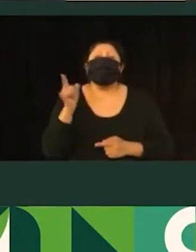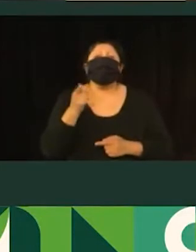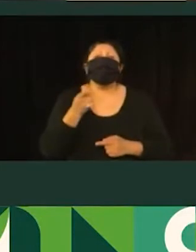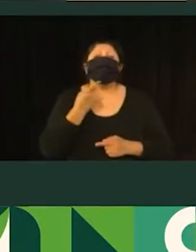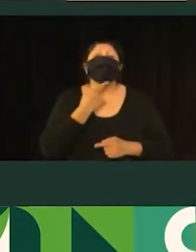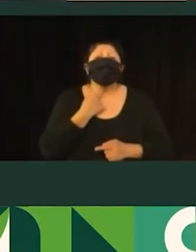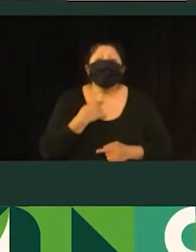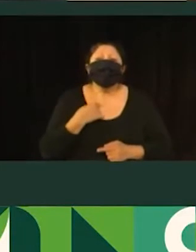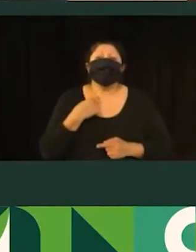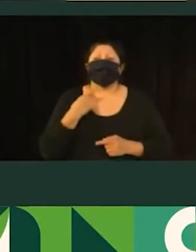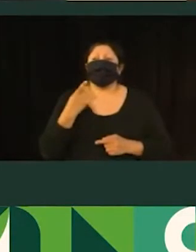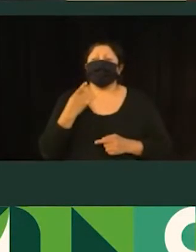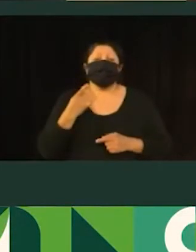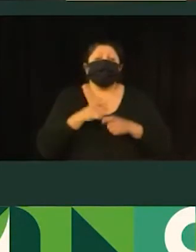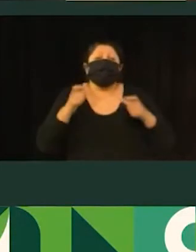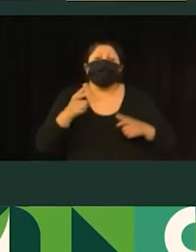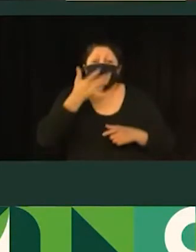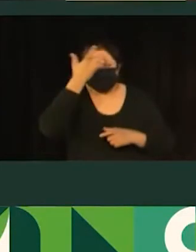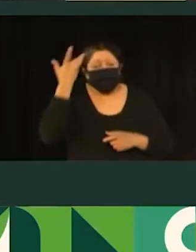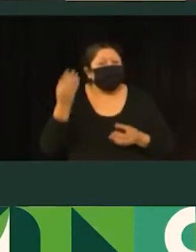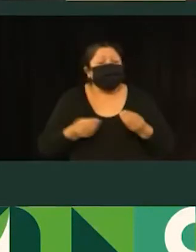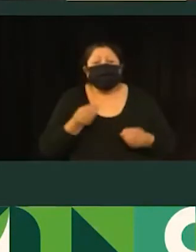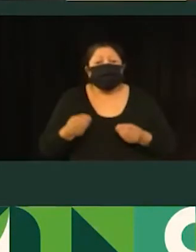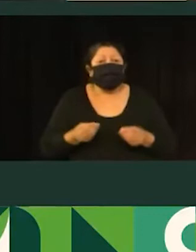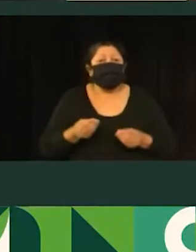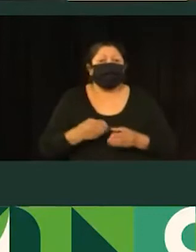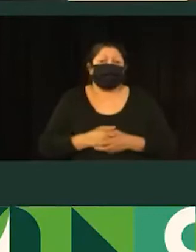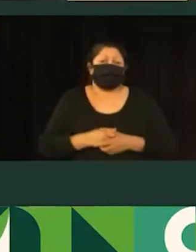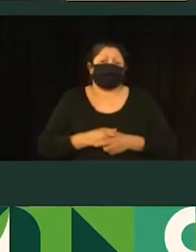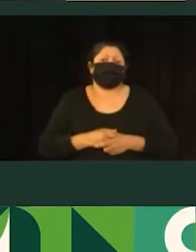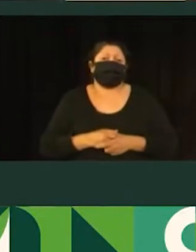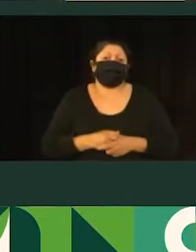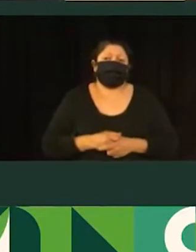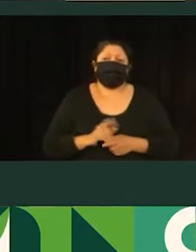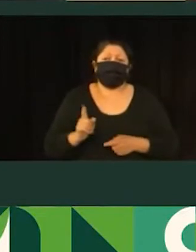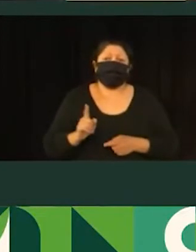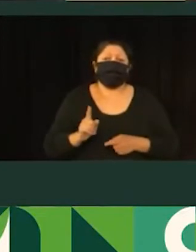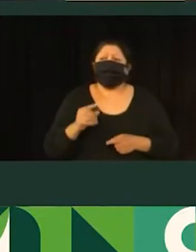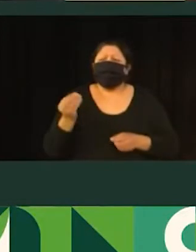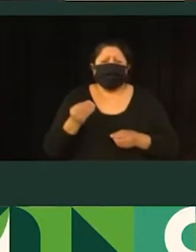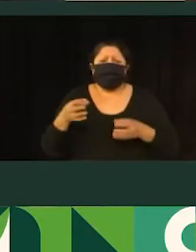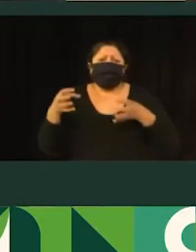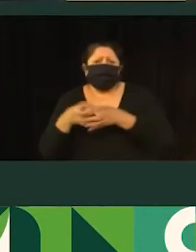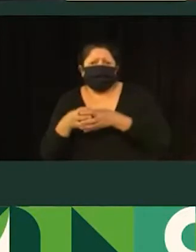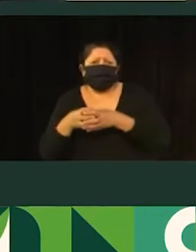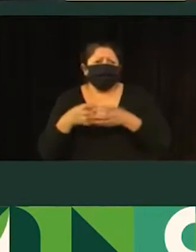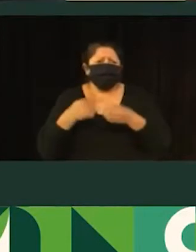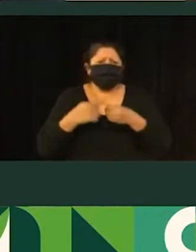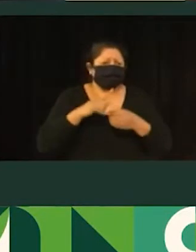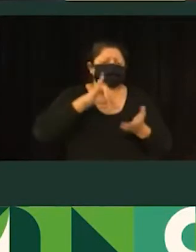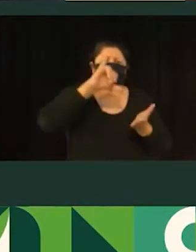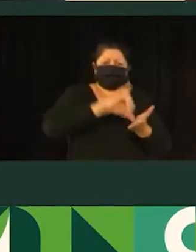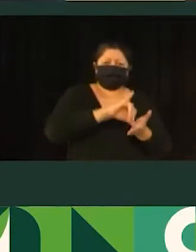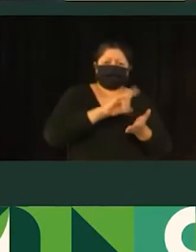deslocamento leste-oeste, considerando, como o Dr. Dielo já falou, essa segregação que a cidade, que o centro de canoas passa.